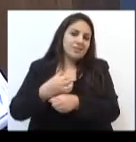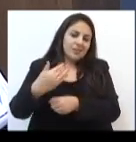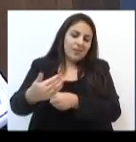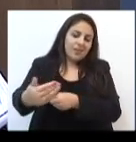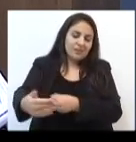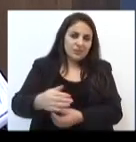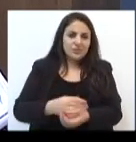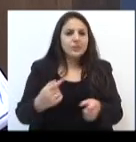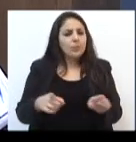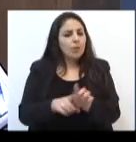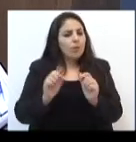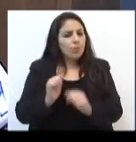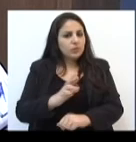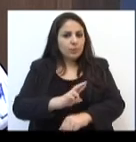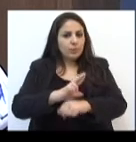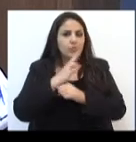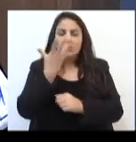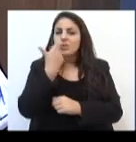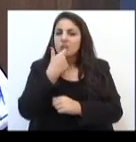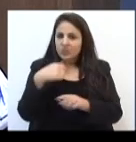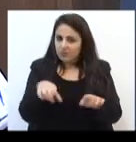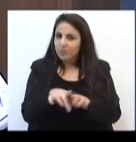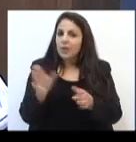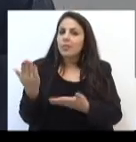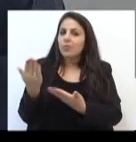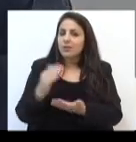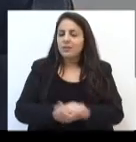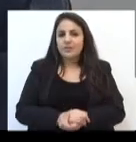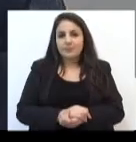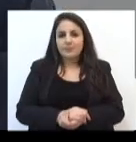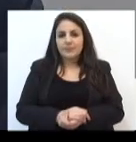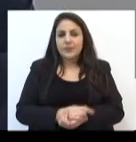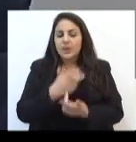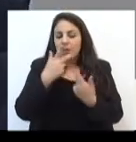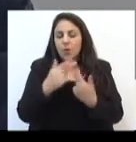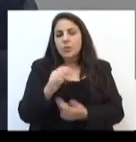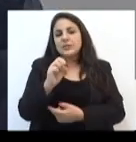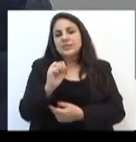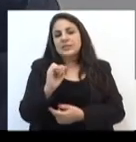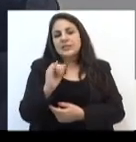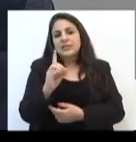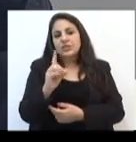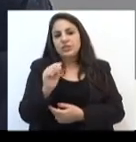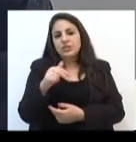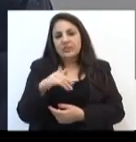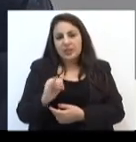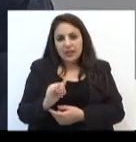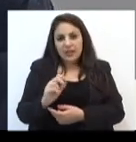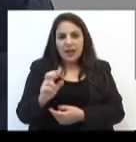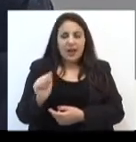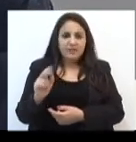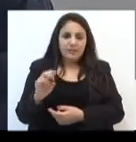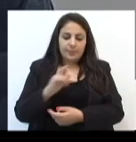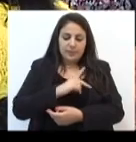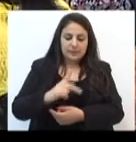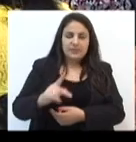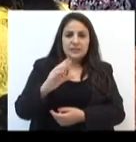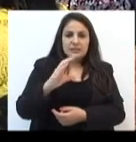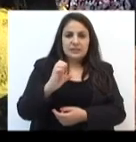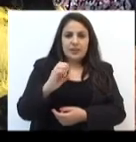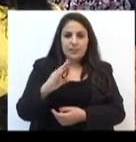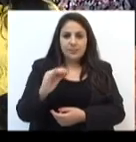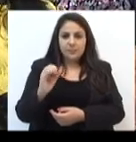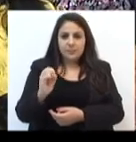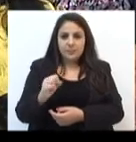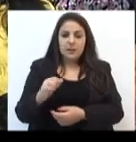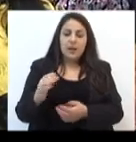anos, que possam proteger crianças e adolescentes. De acordo com o vereador Sidney Ávila, presidente da SEBS, a